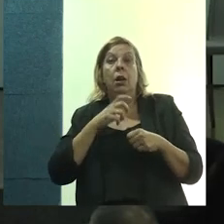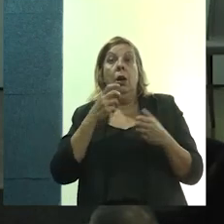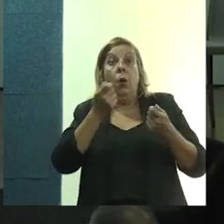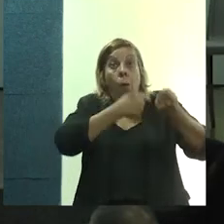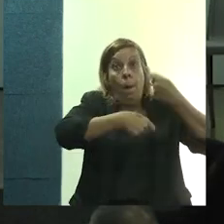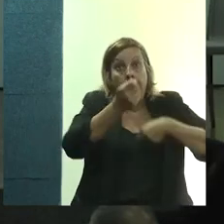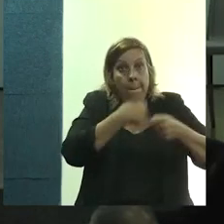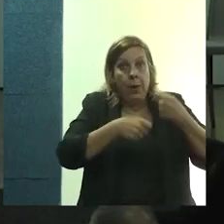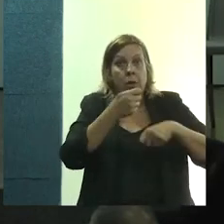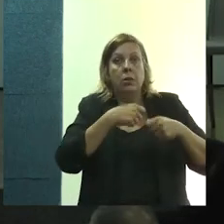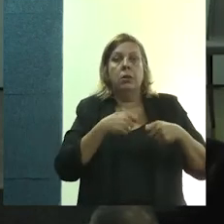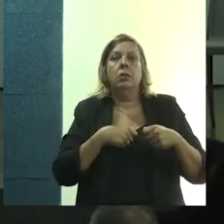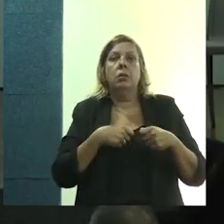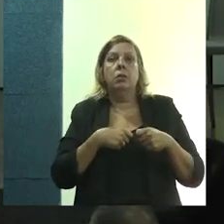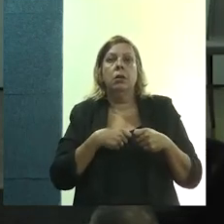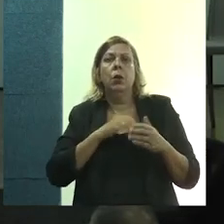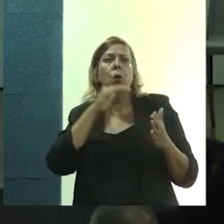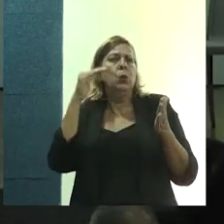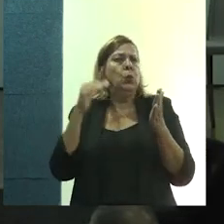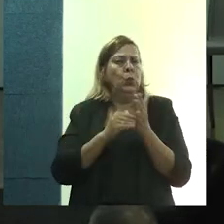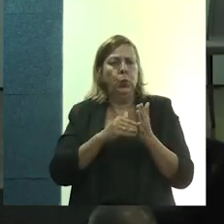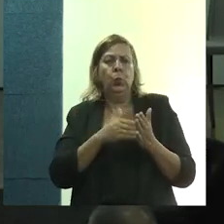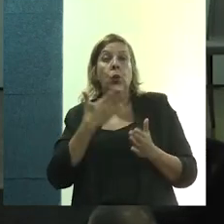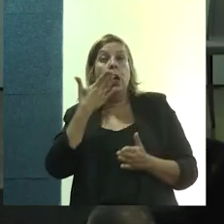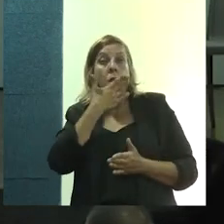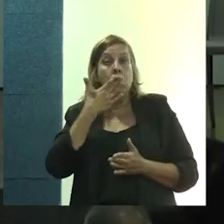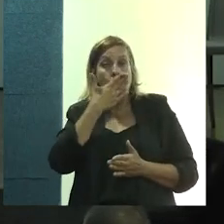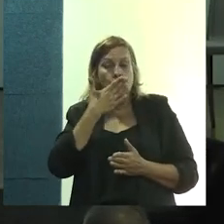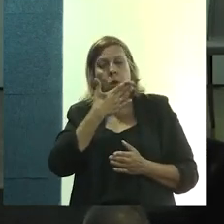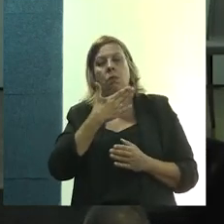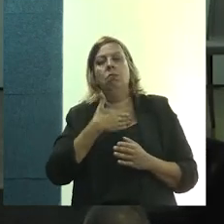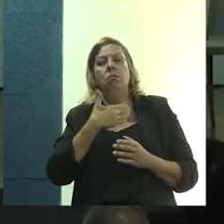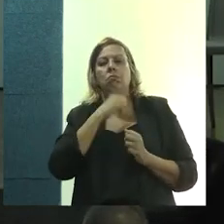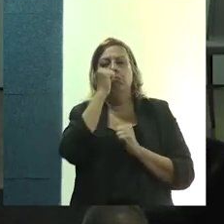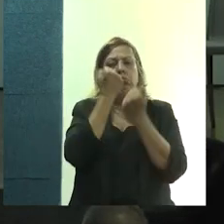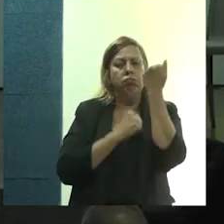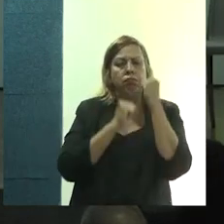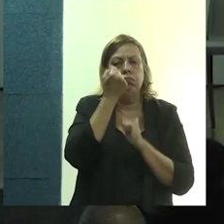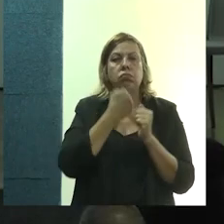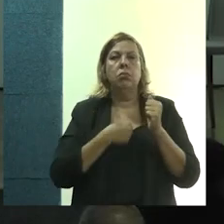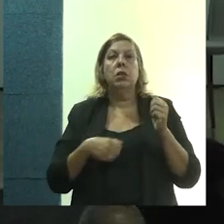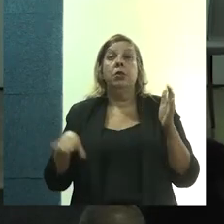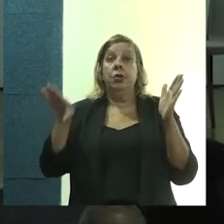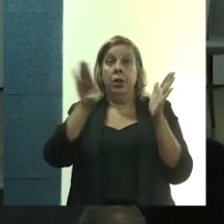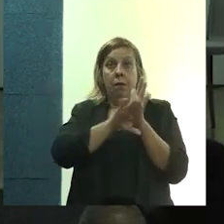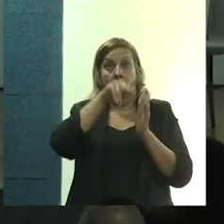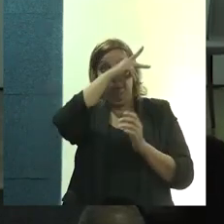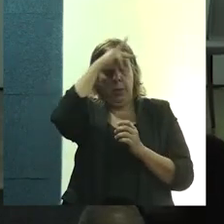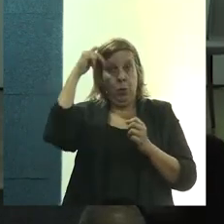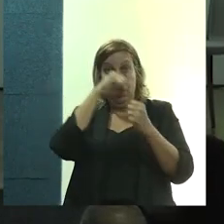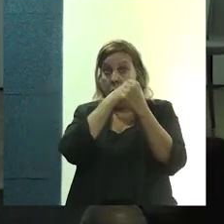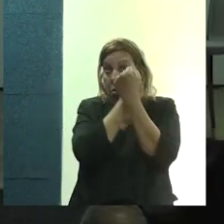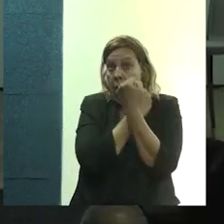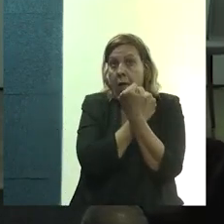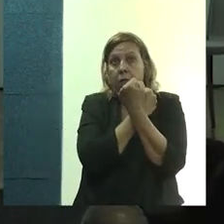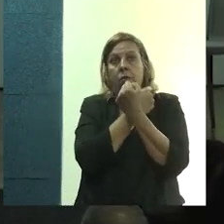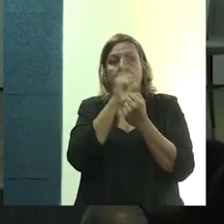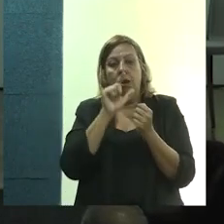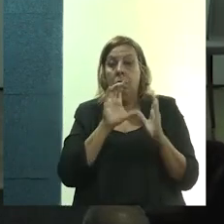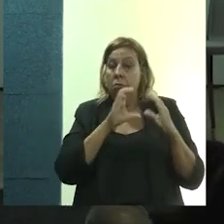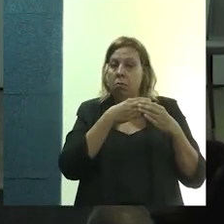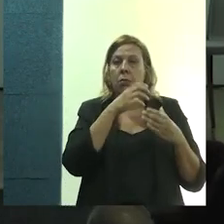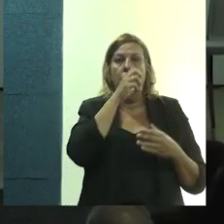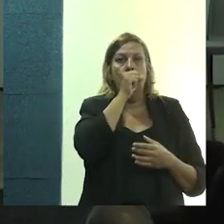entreposto comercial, de onde saía toda a produção de açúcar, e chegavam os escravizados na época, era tudo